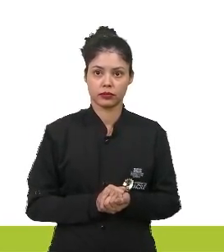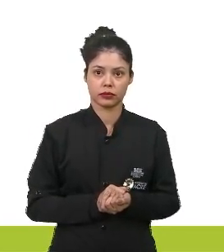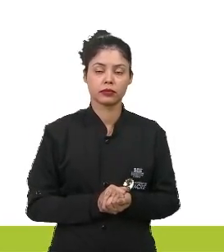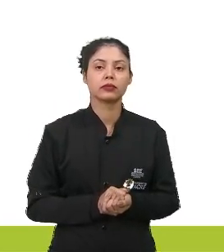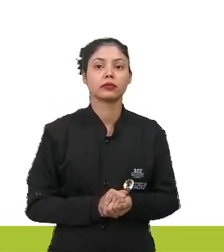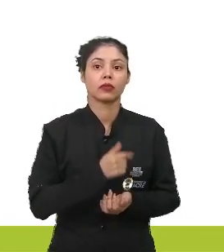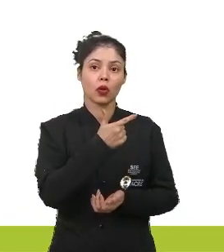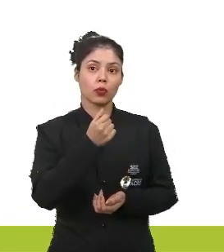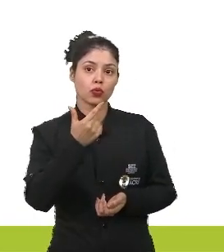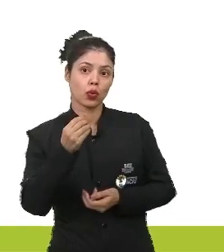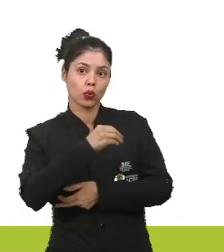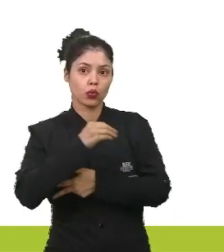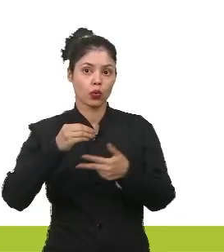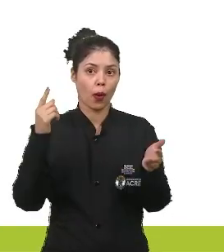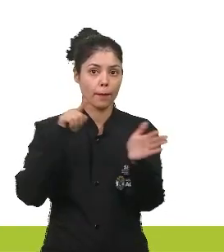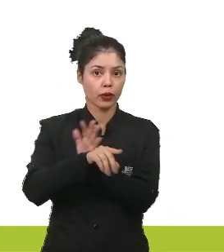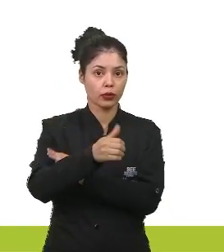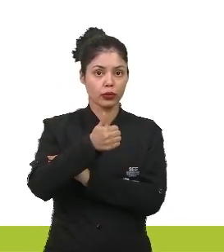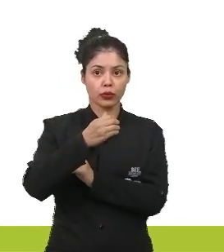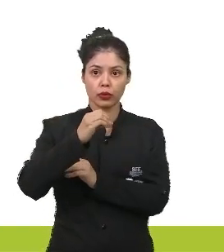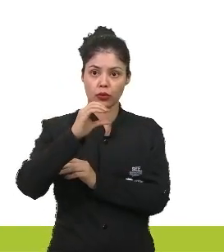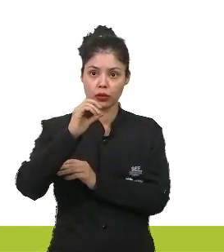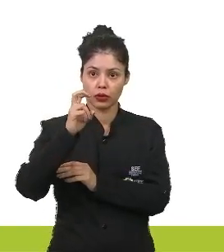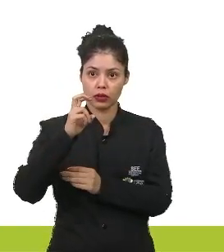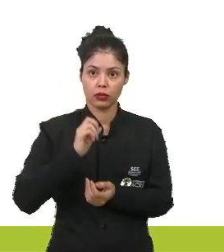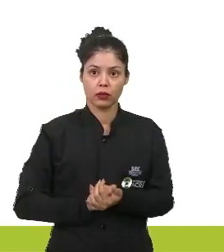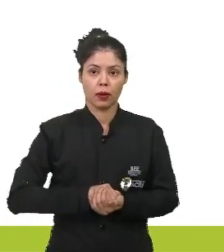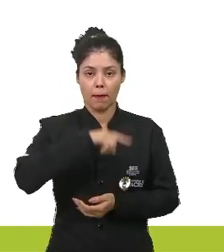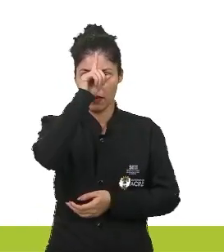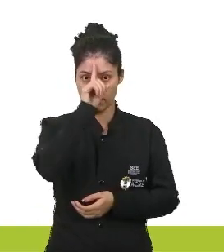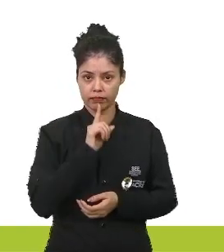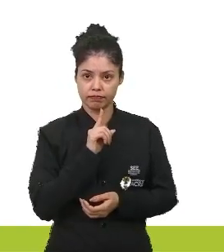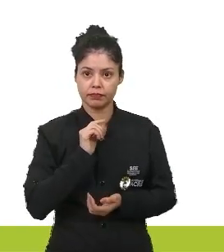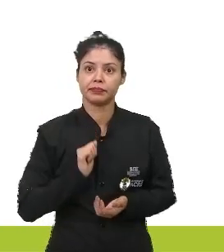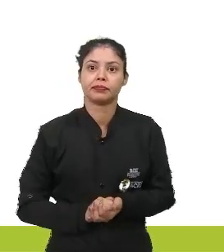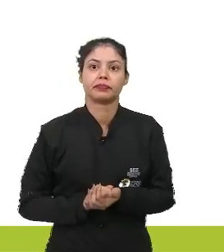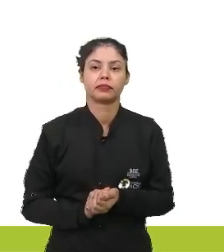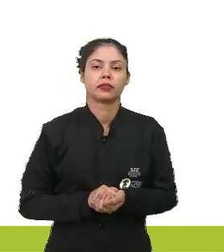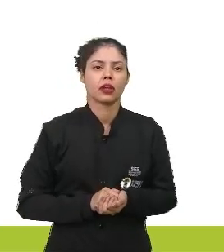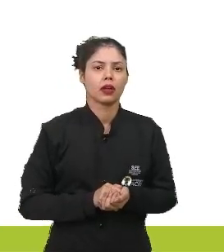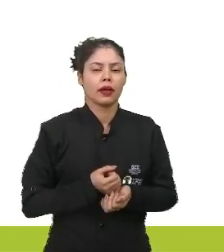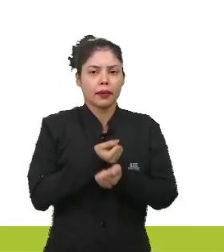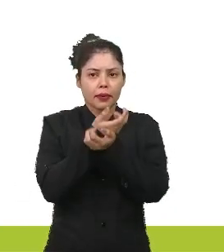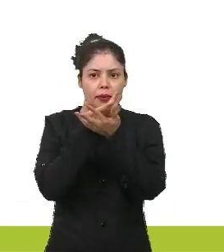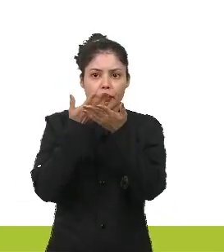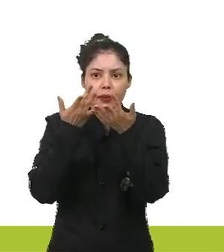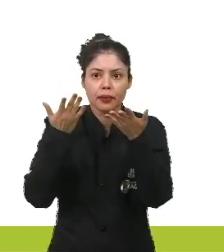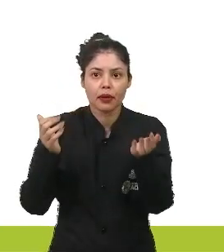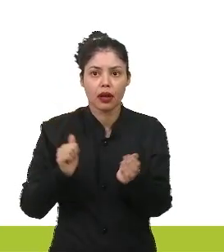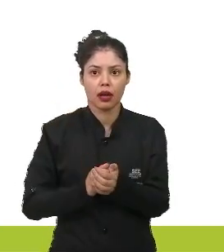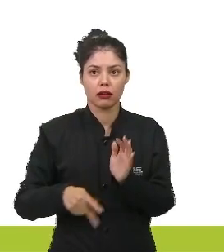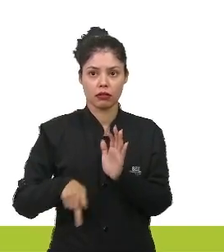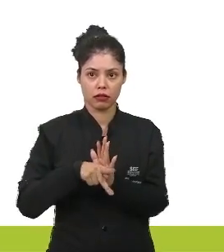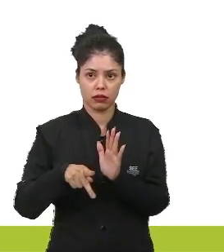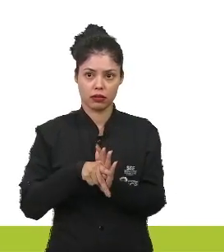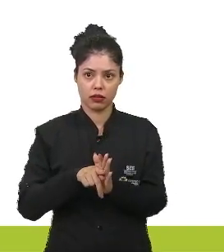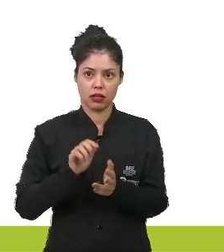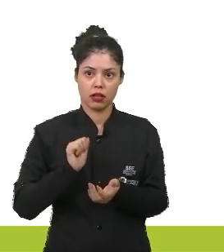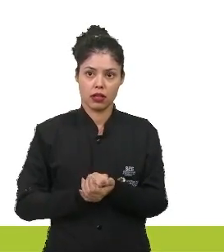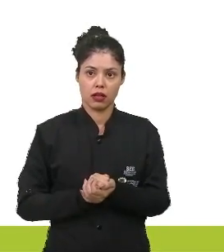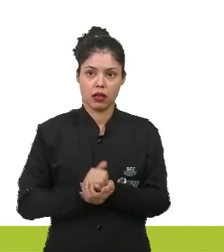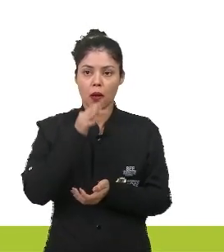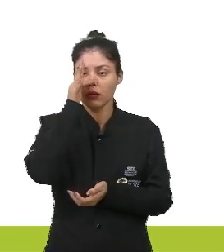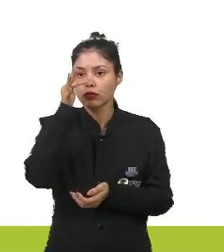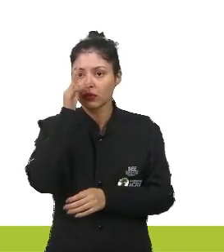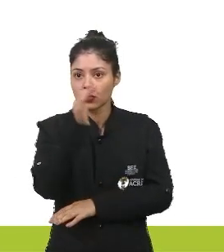Diz assim, ó. A polinização que viabiliza o transporte do grão de pólen. Grão de pólen é o